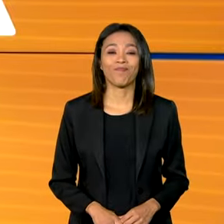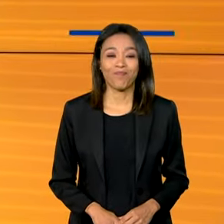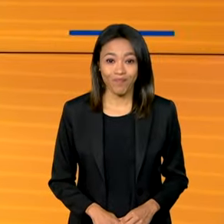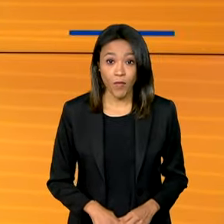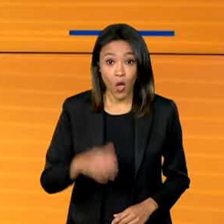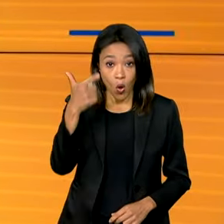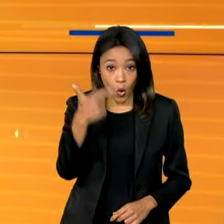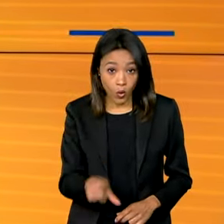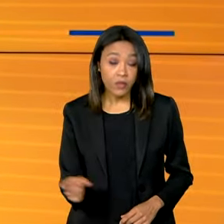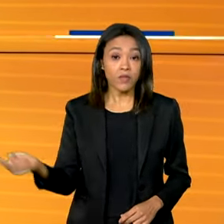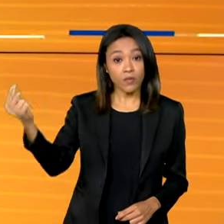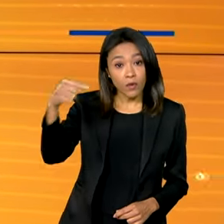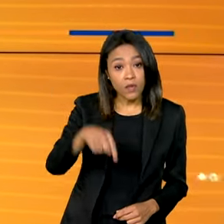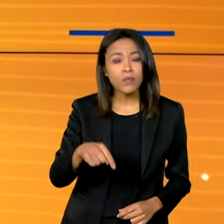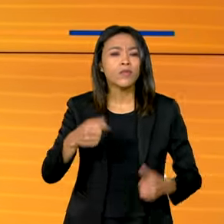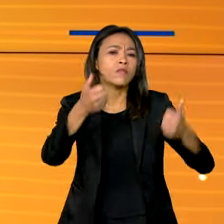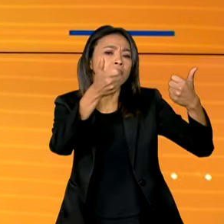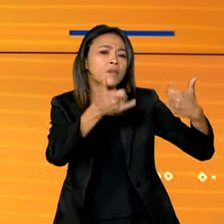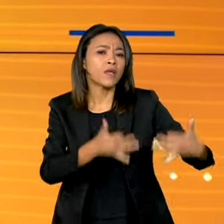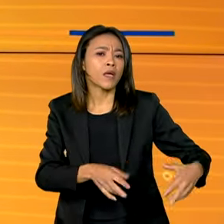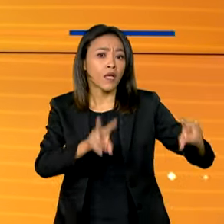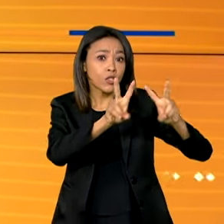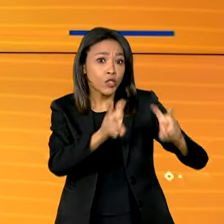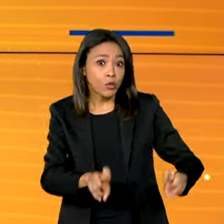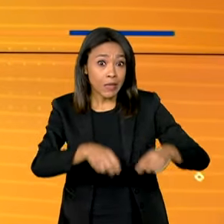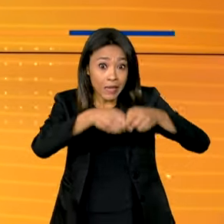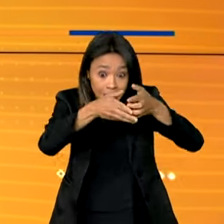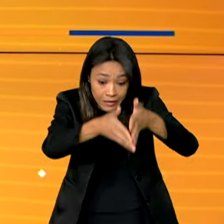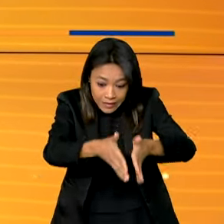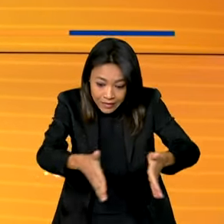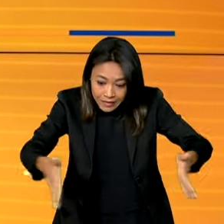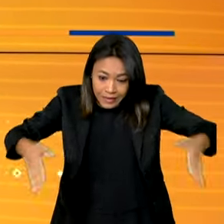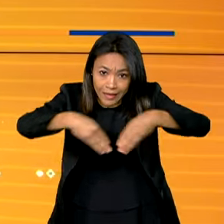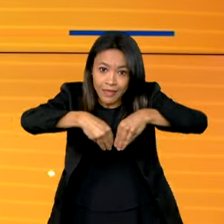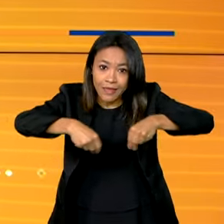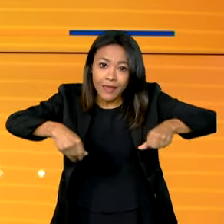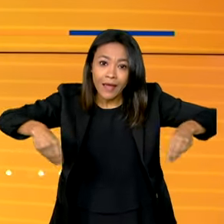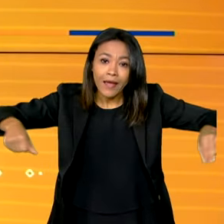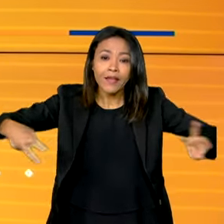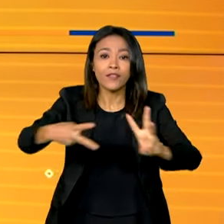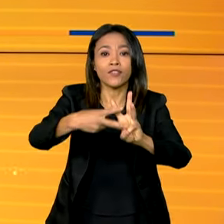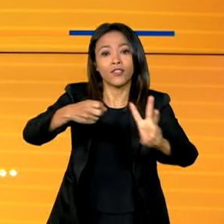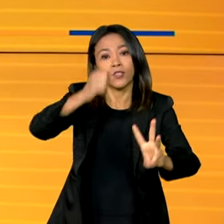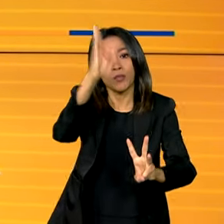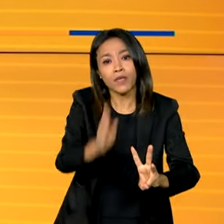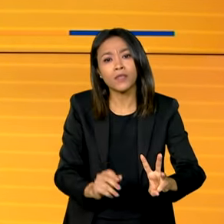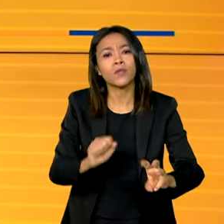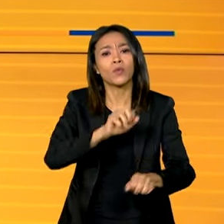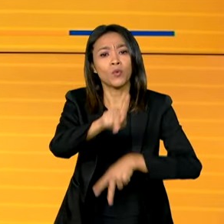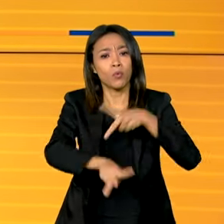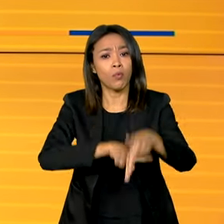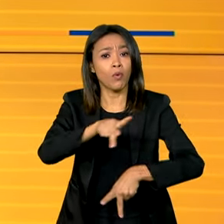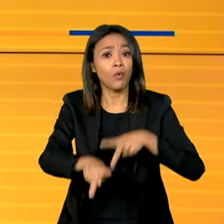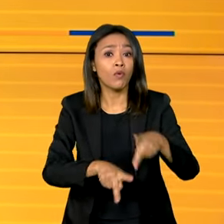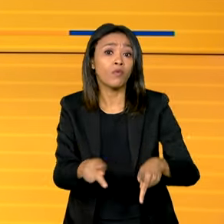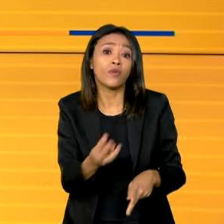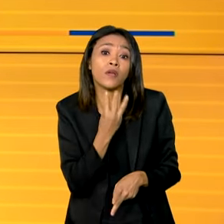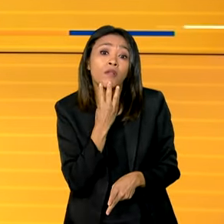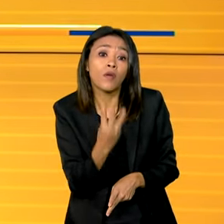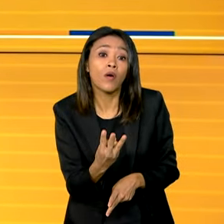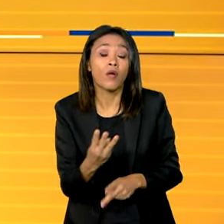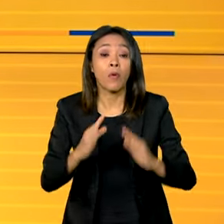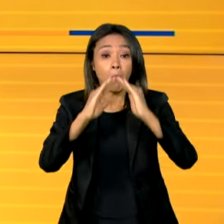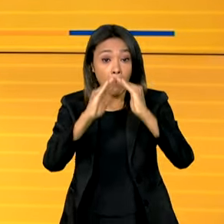Estamos de volta e vamos falar da maior terra indígena do Brasil, o território Yanomami, onde vivem aproximadamente